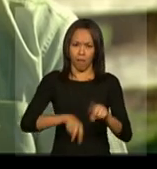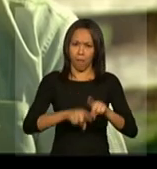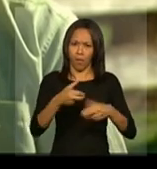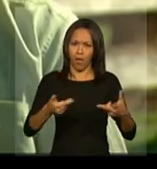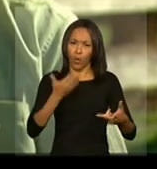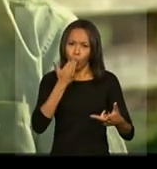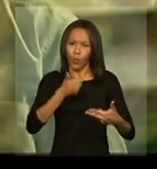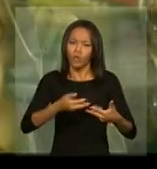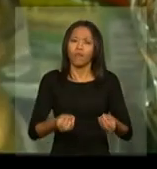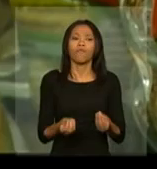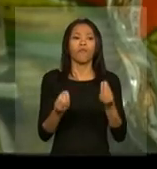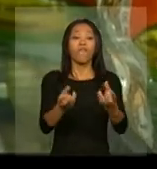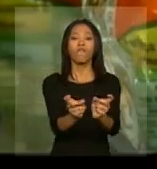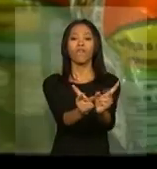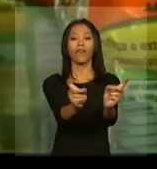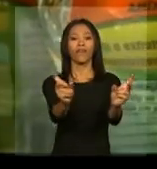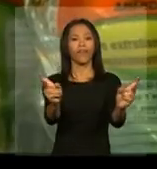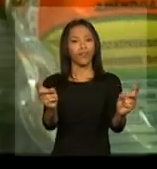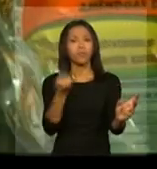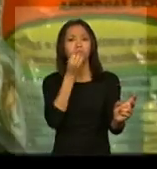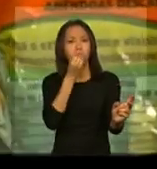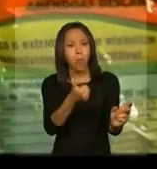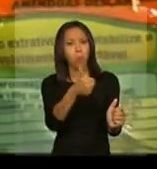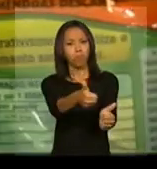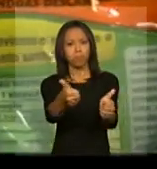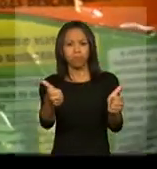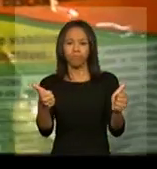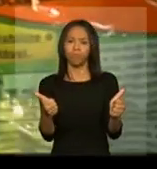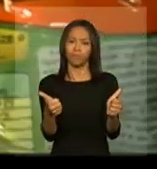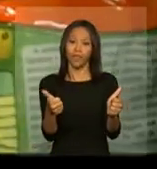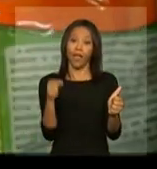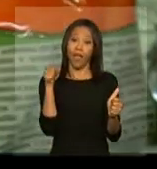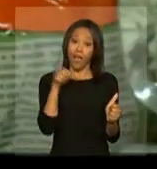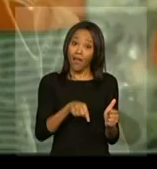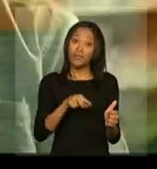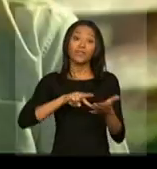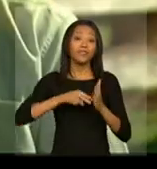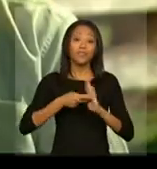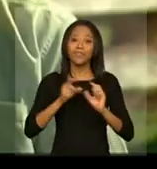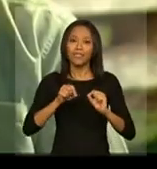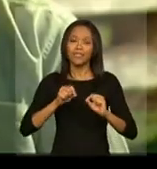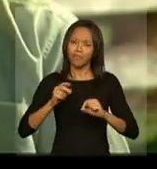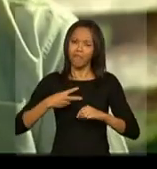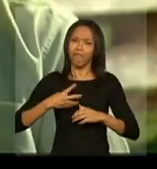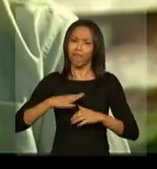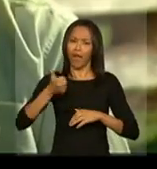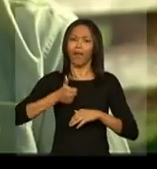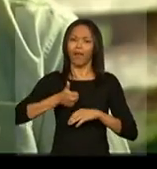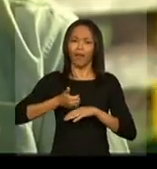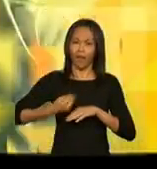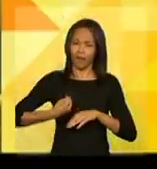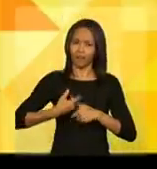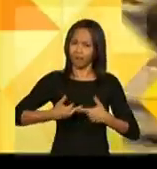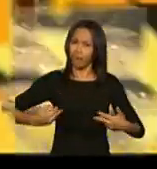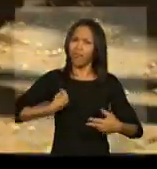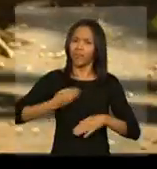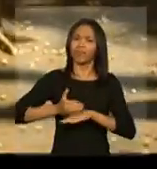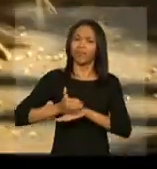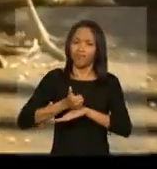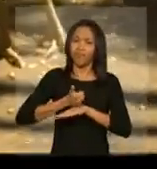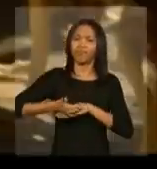você consegue vender por um bom preço, é sinal que as coisas vão melhorar para o produtor.